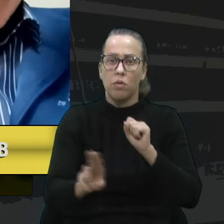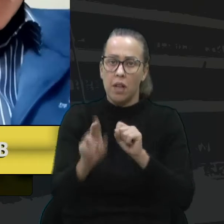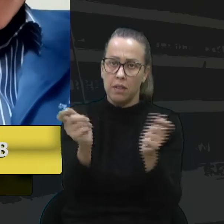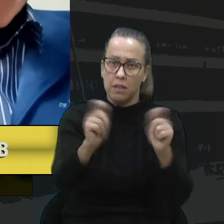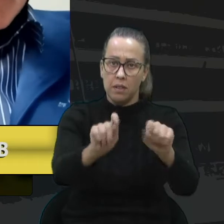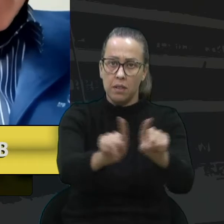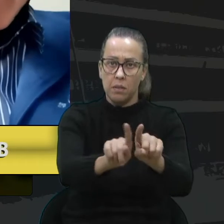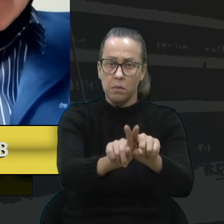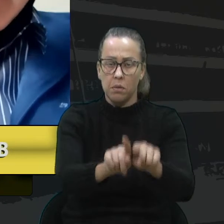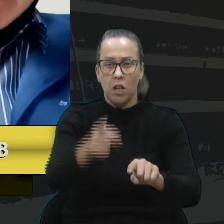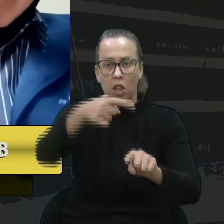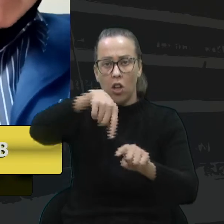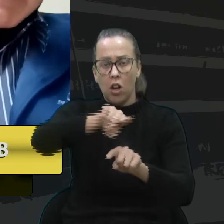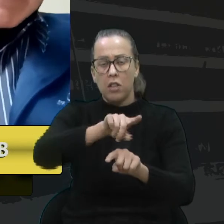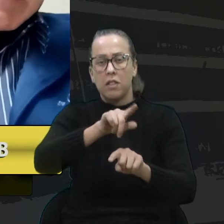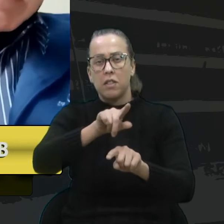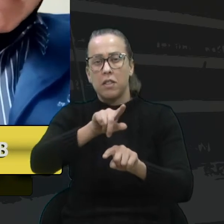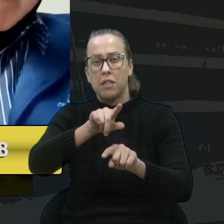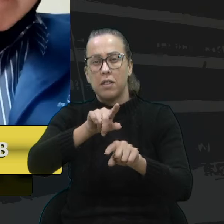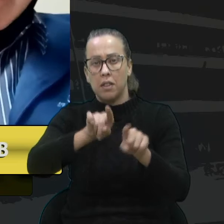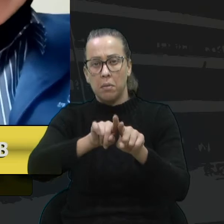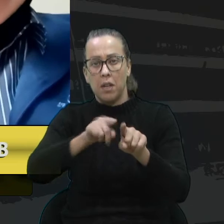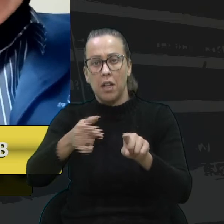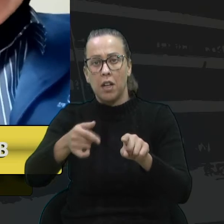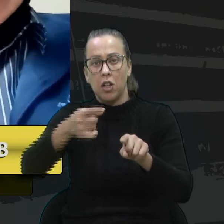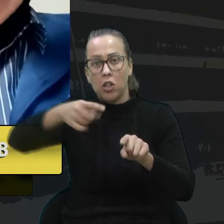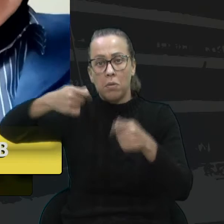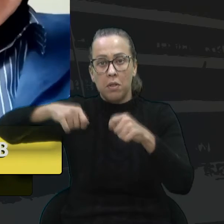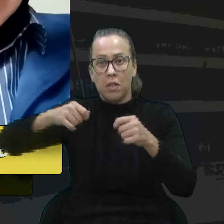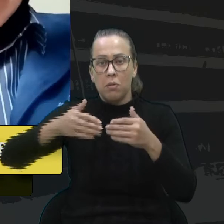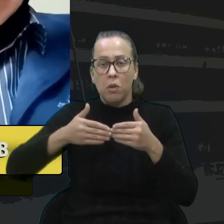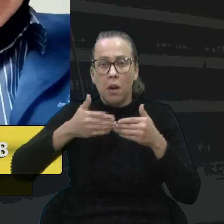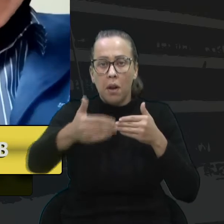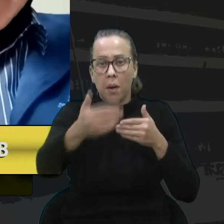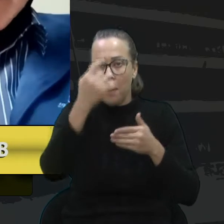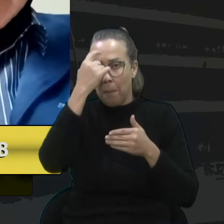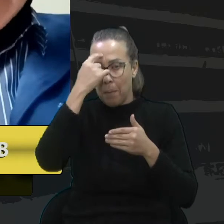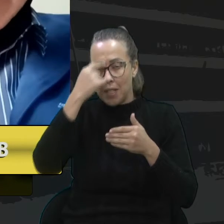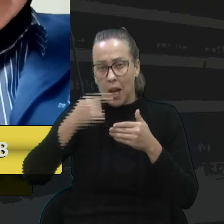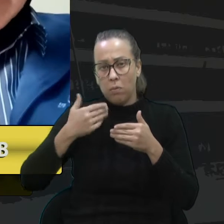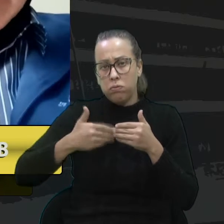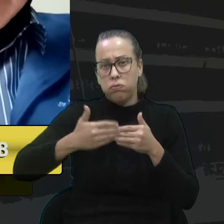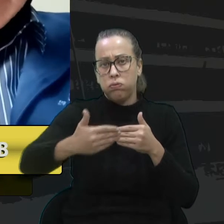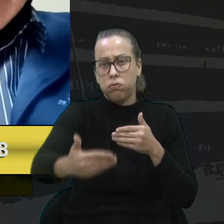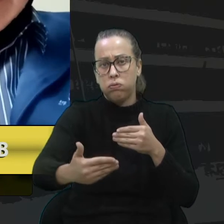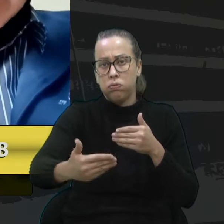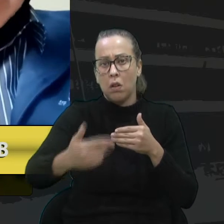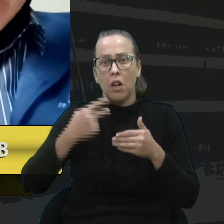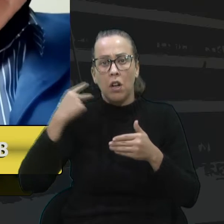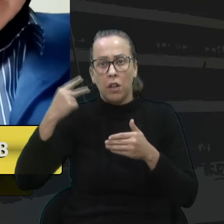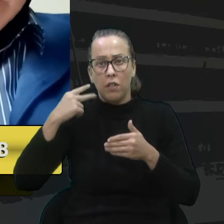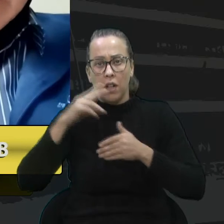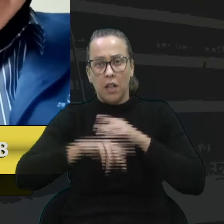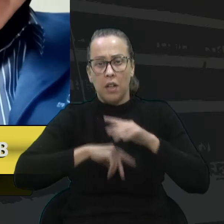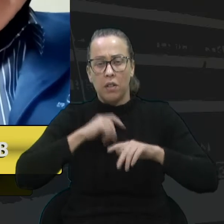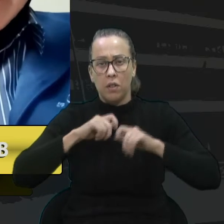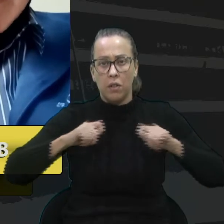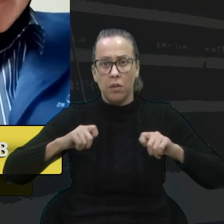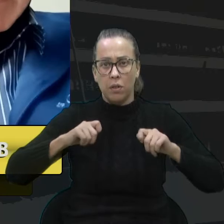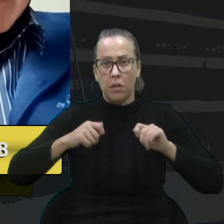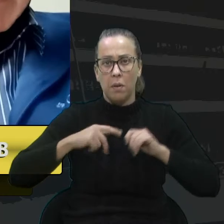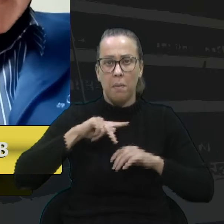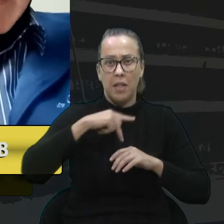E a gente, como você comentou antes, não precisamos ir longe. Quando o vereador Ricardo esteve à